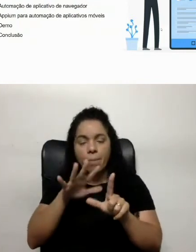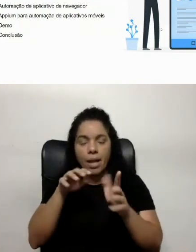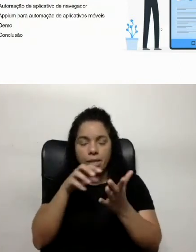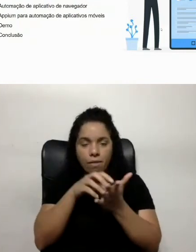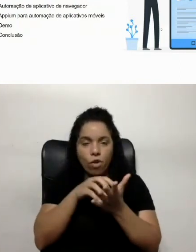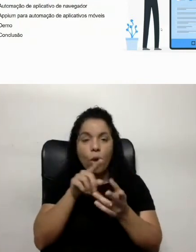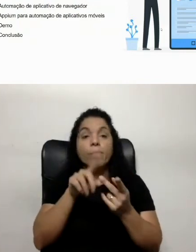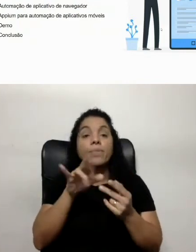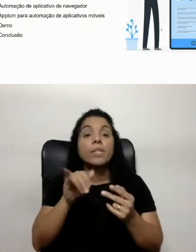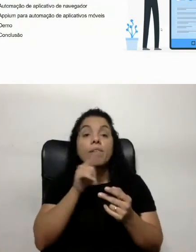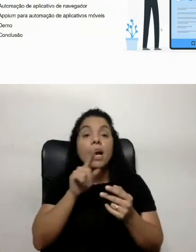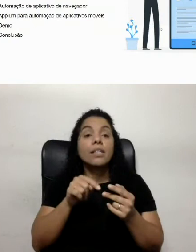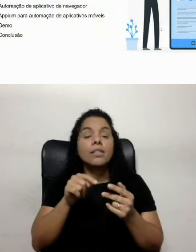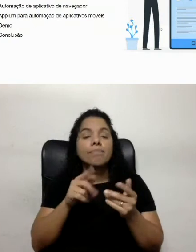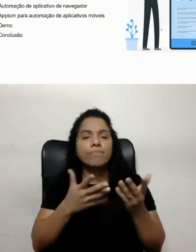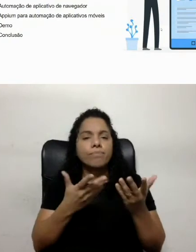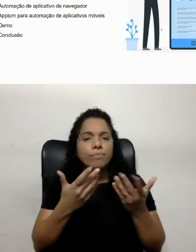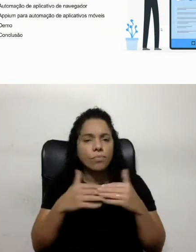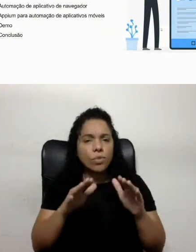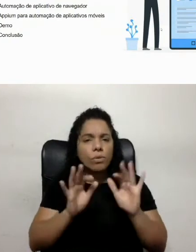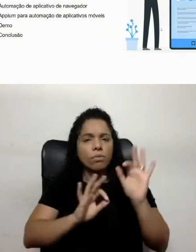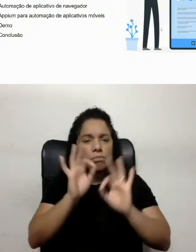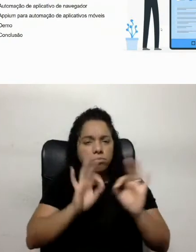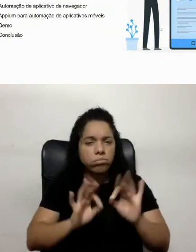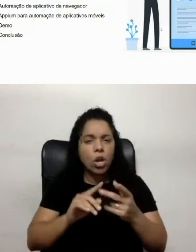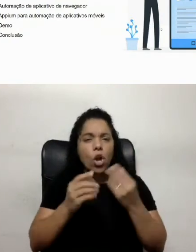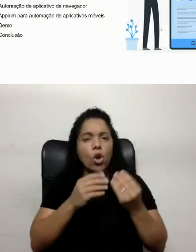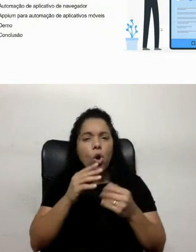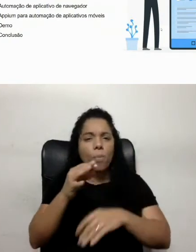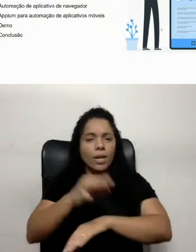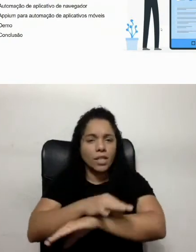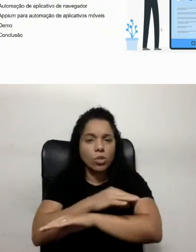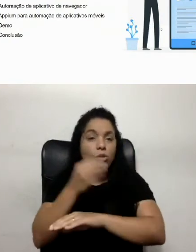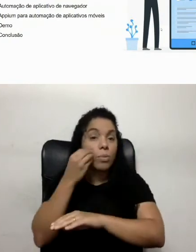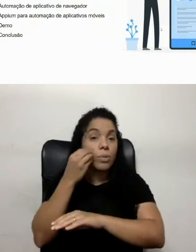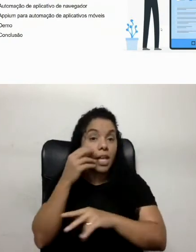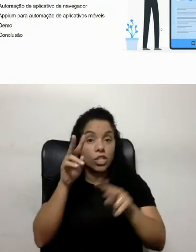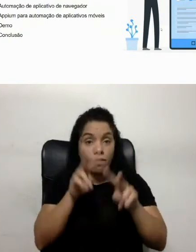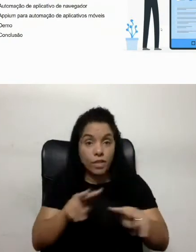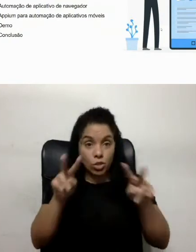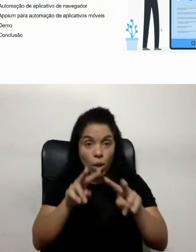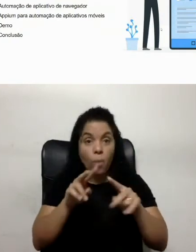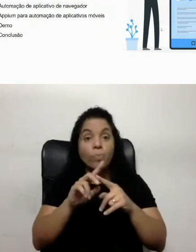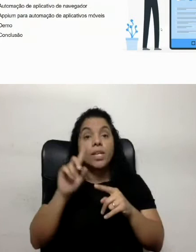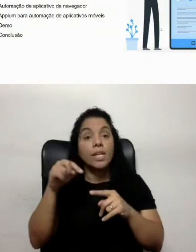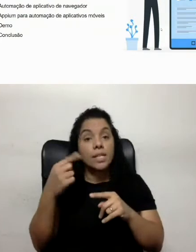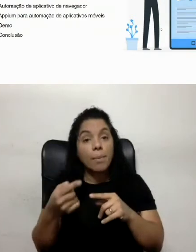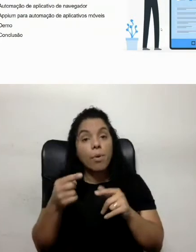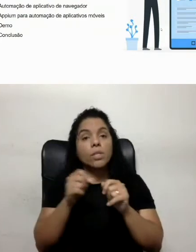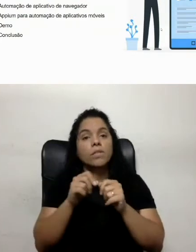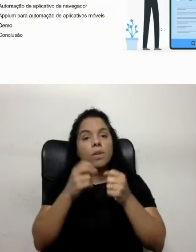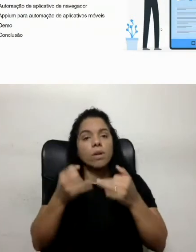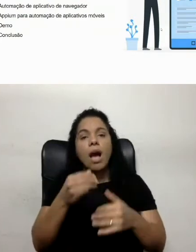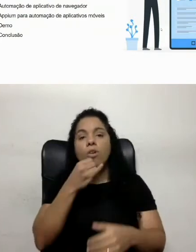mais, a gente vai começar a montar, mais ou menos, uma arquiteturazinha sobre teste visual, né? E depois a gente vai falando sobre